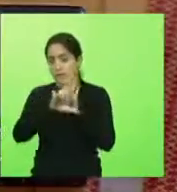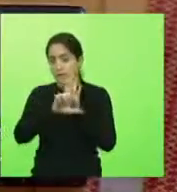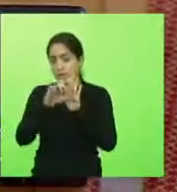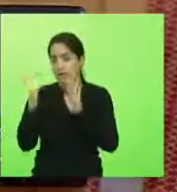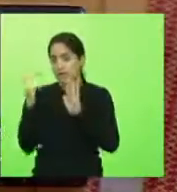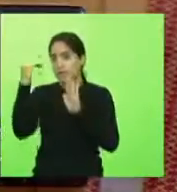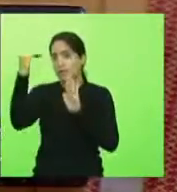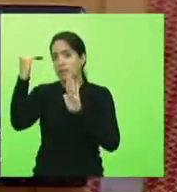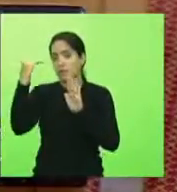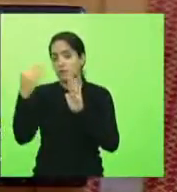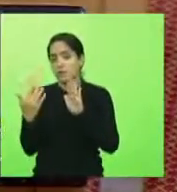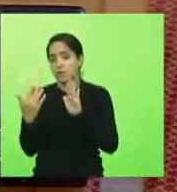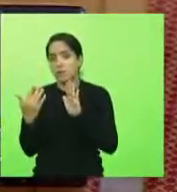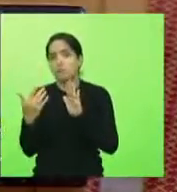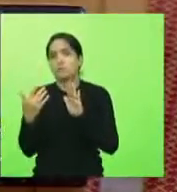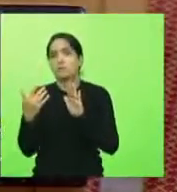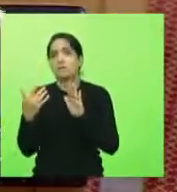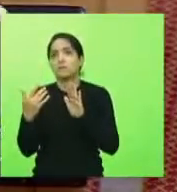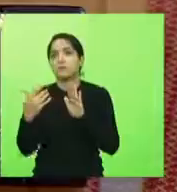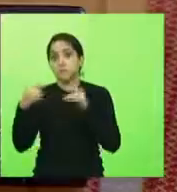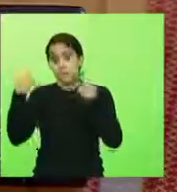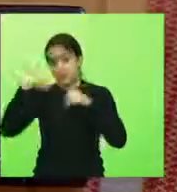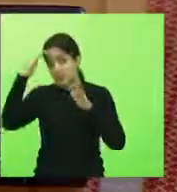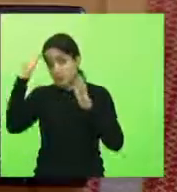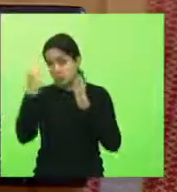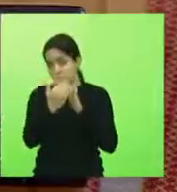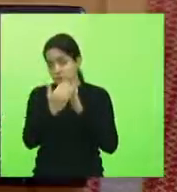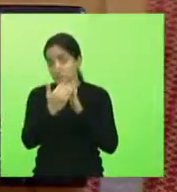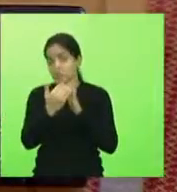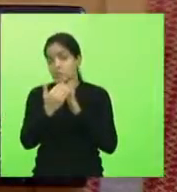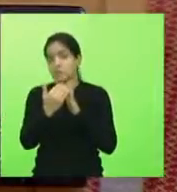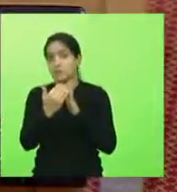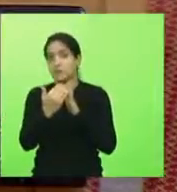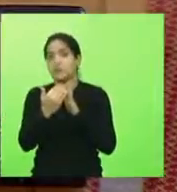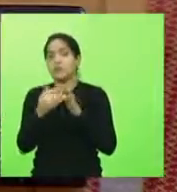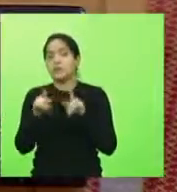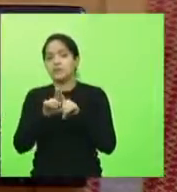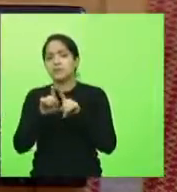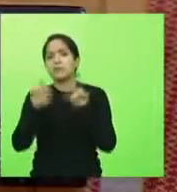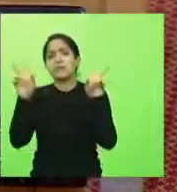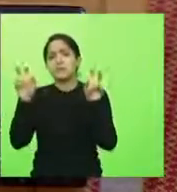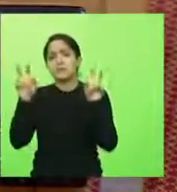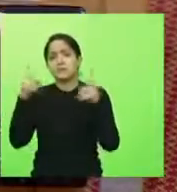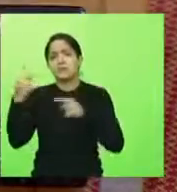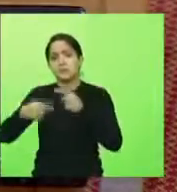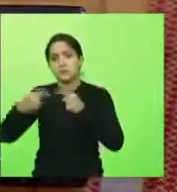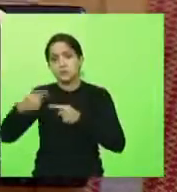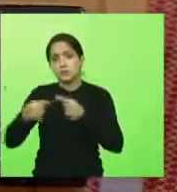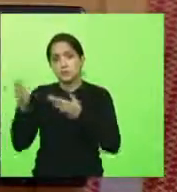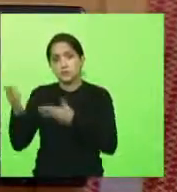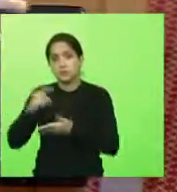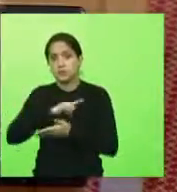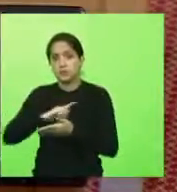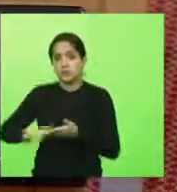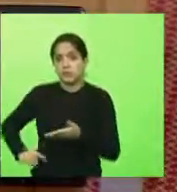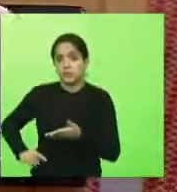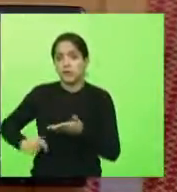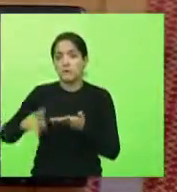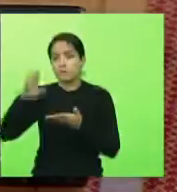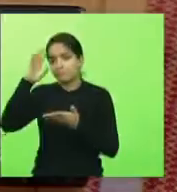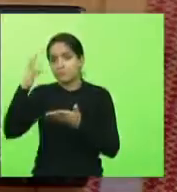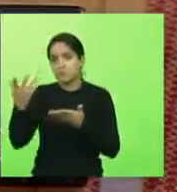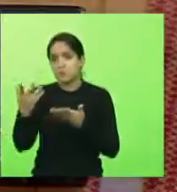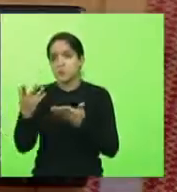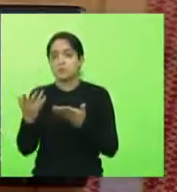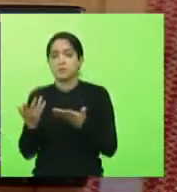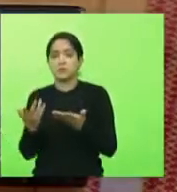ser obdecido. Eu levantei novamente esse tema hoje com o governador. Se não houver uma resolução da